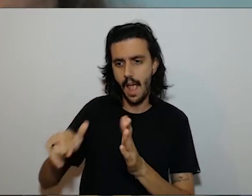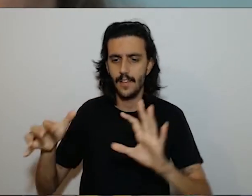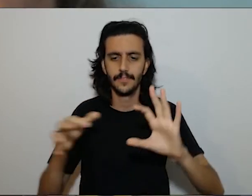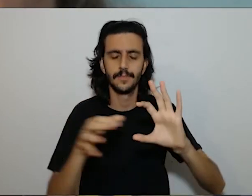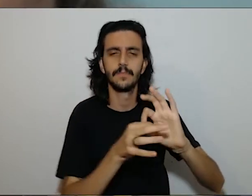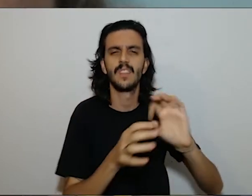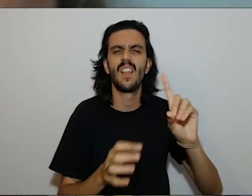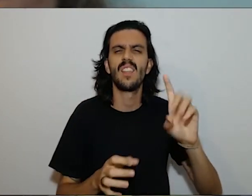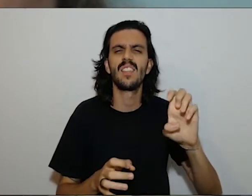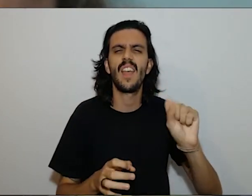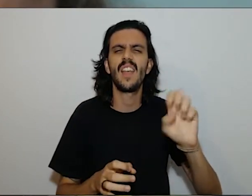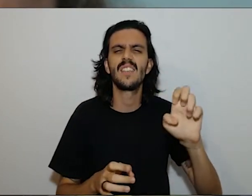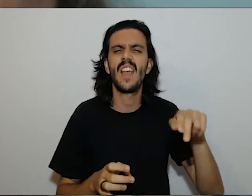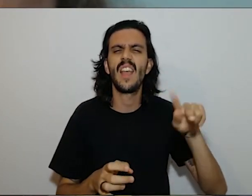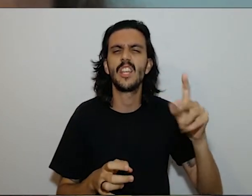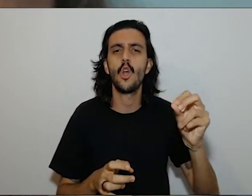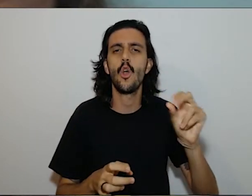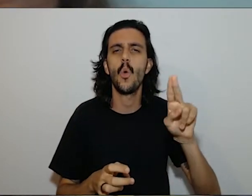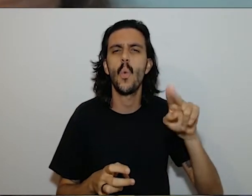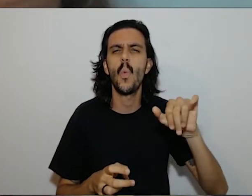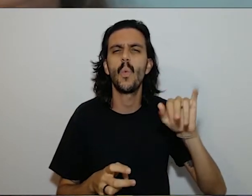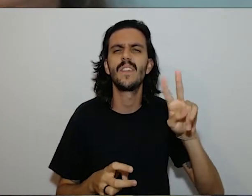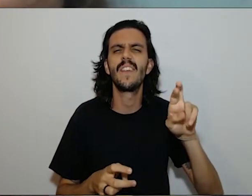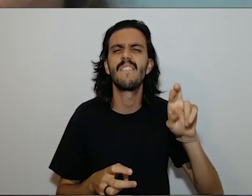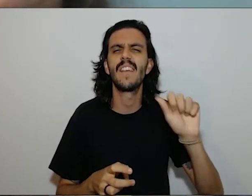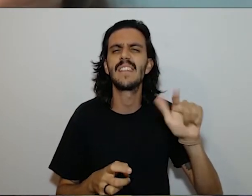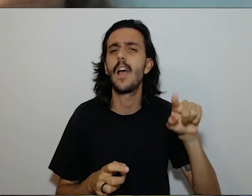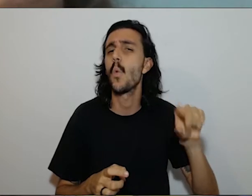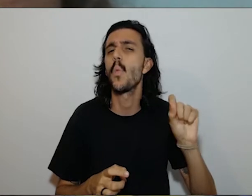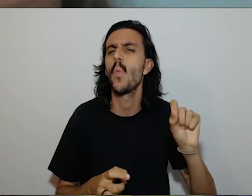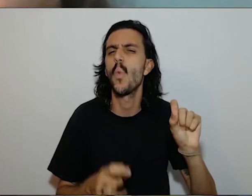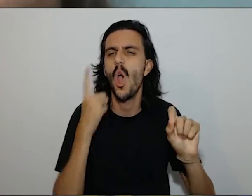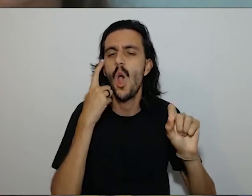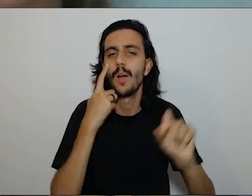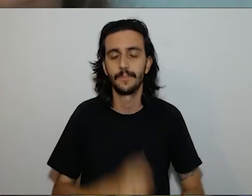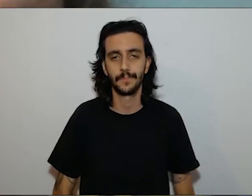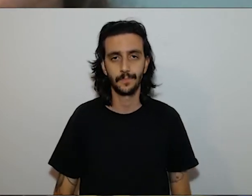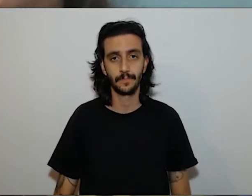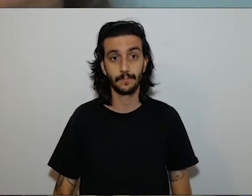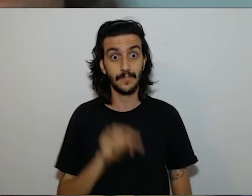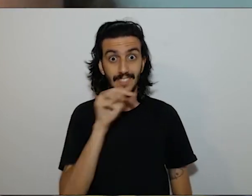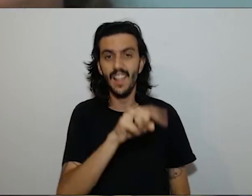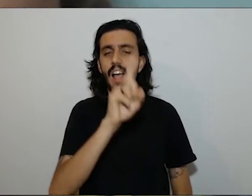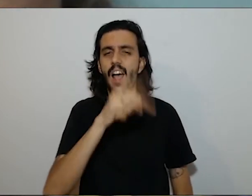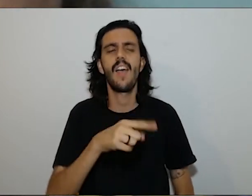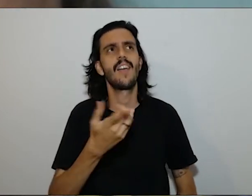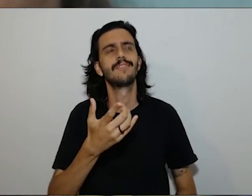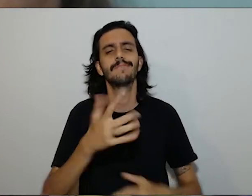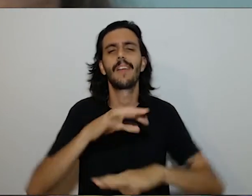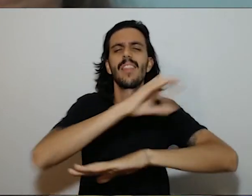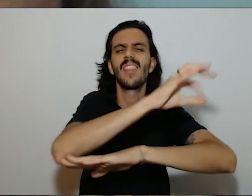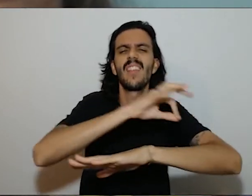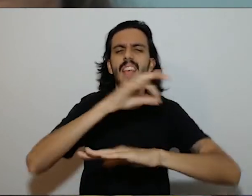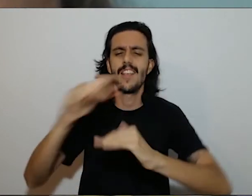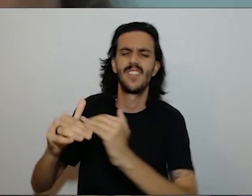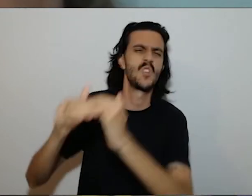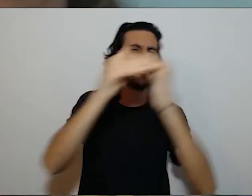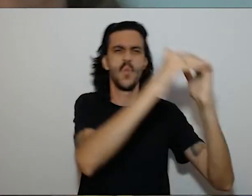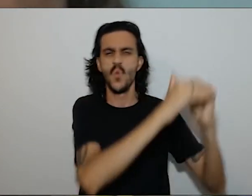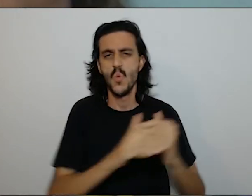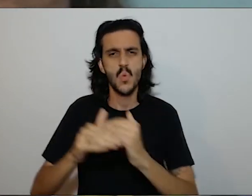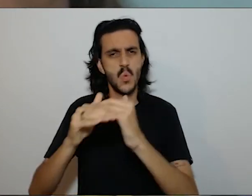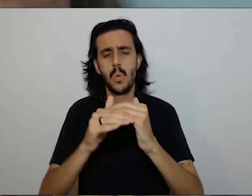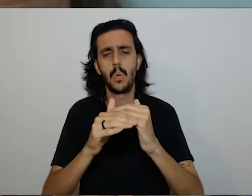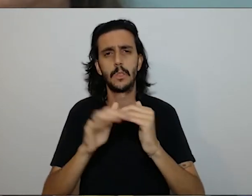desenho de projetos para todos para todos mesmo e não só pessoas com deficiência pessoas